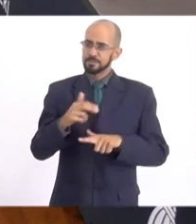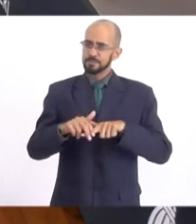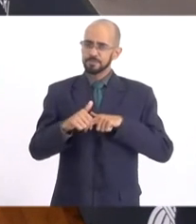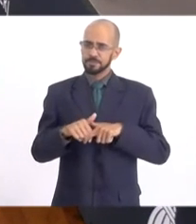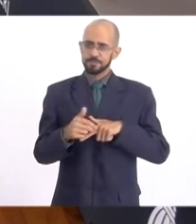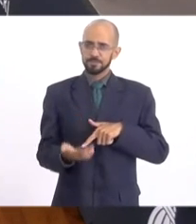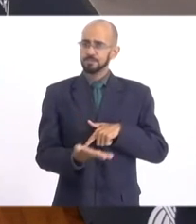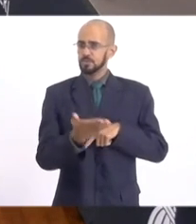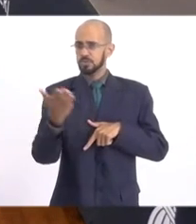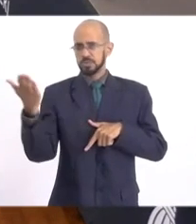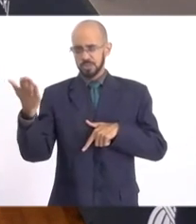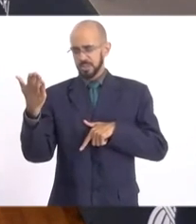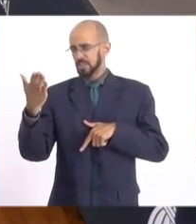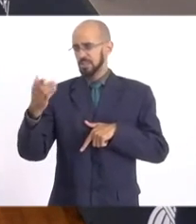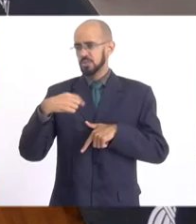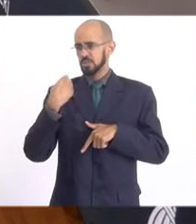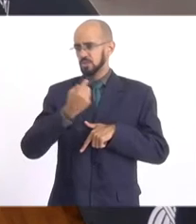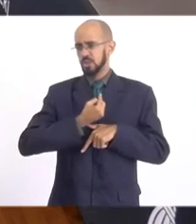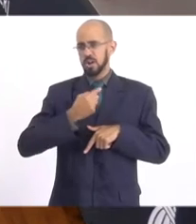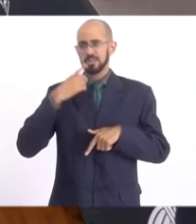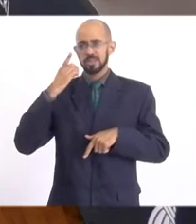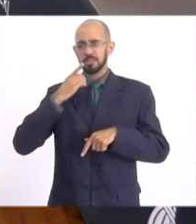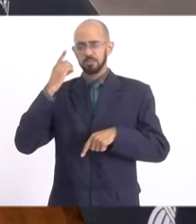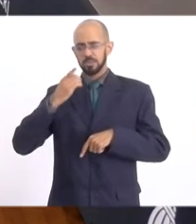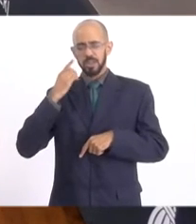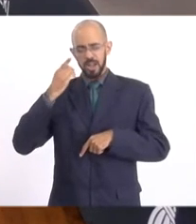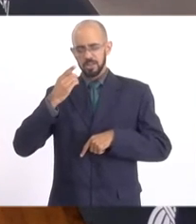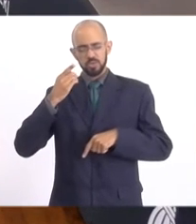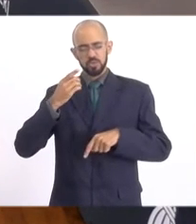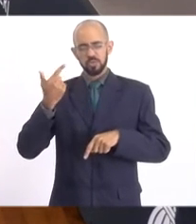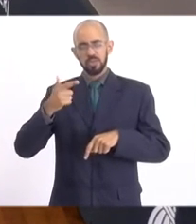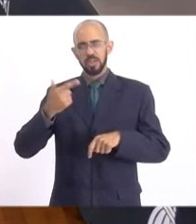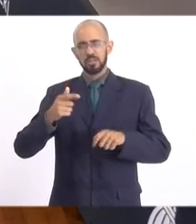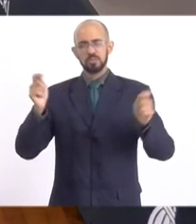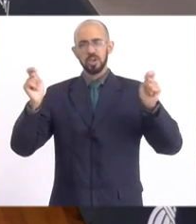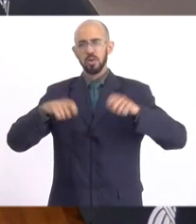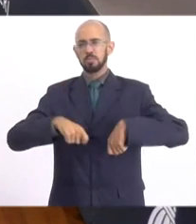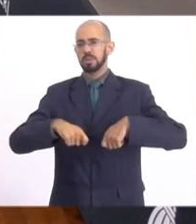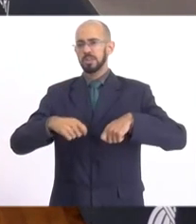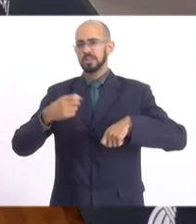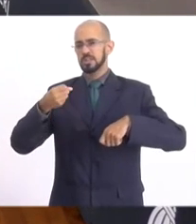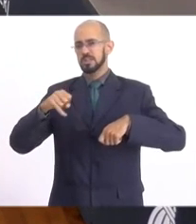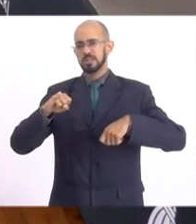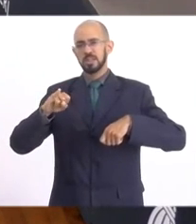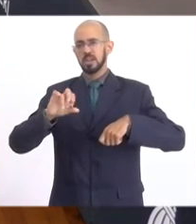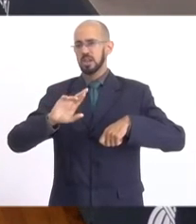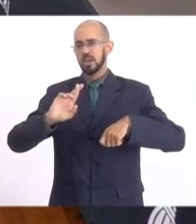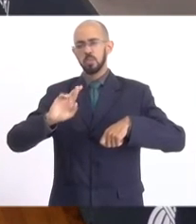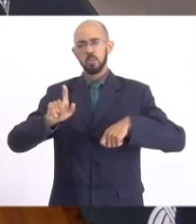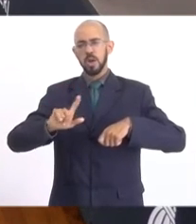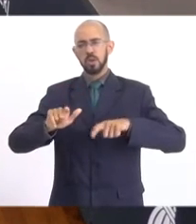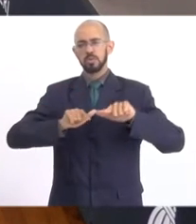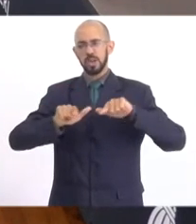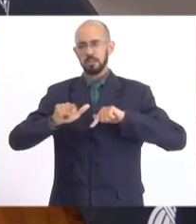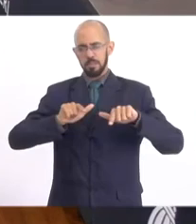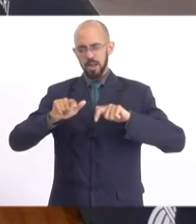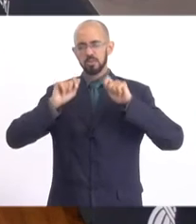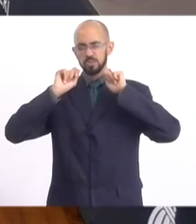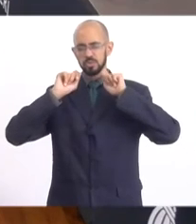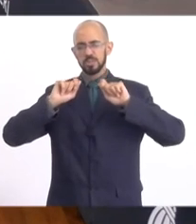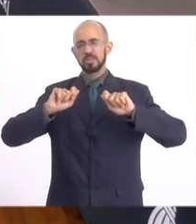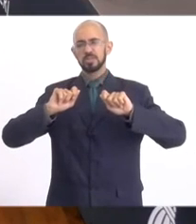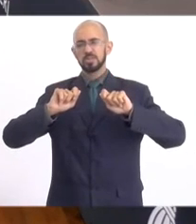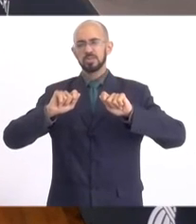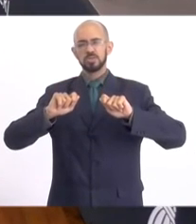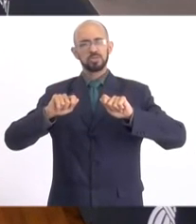tanta propriedade e, ao mesmo tempo, competência, se não fosse o trabalho da assessoria. Isso não aconteceria. Então,